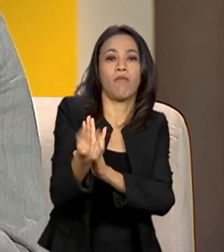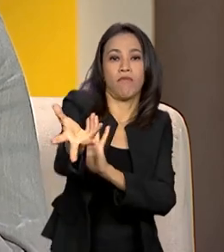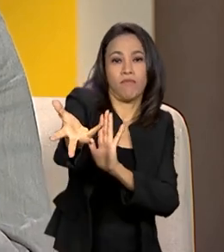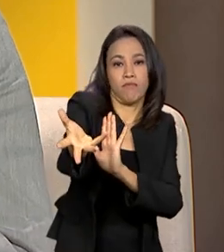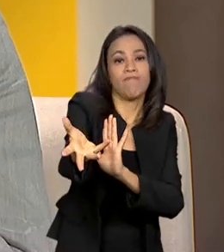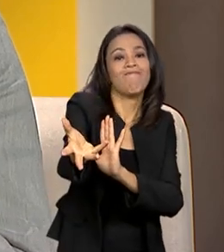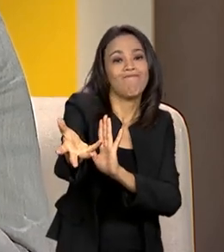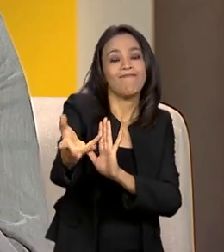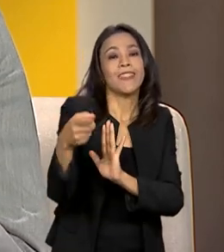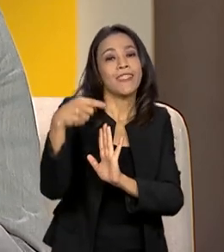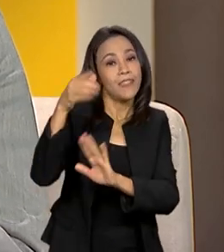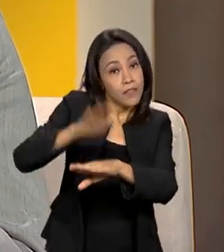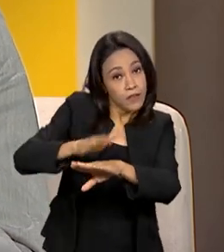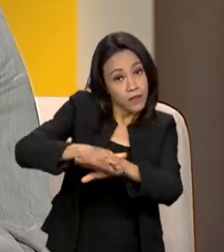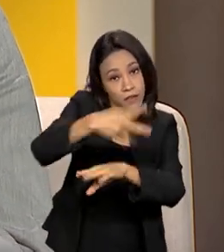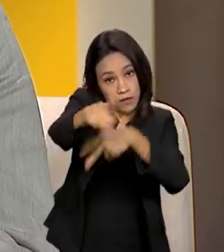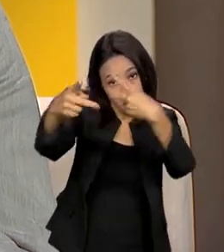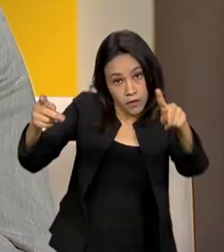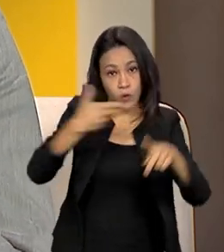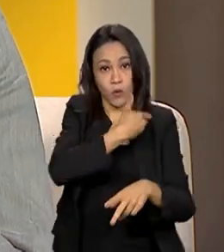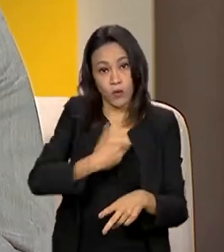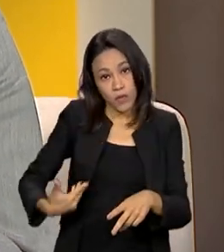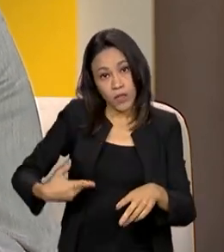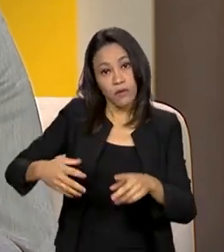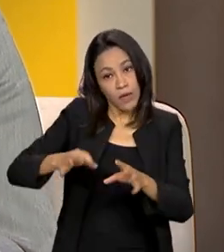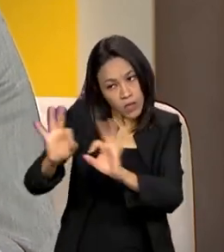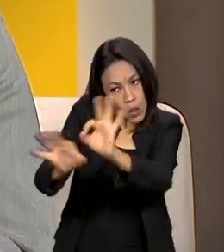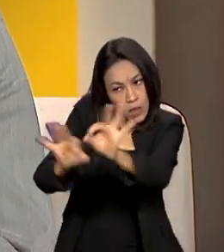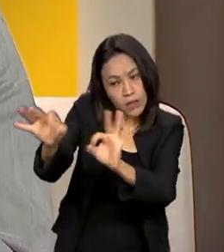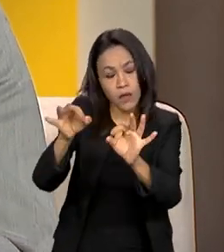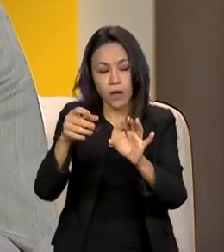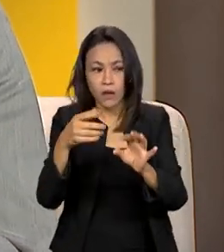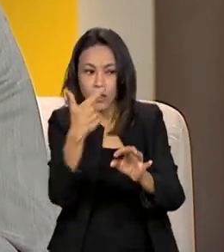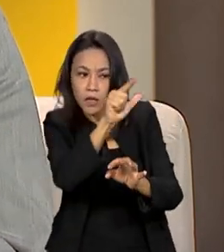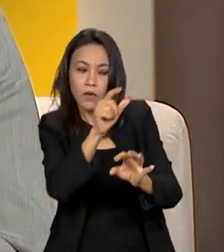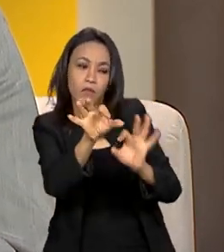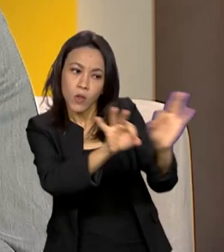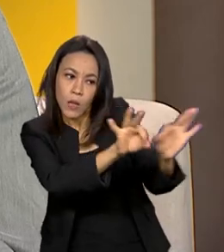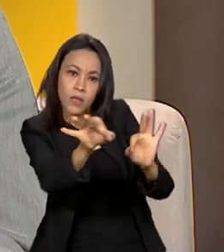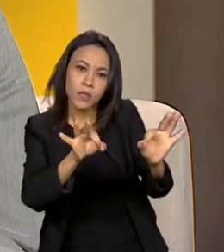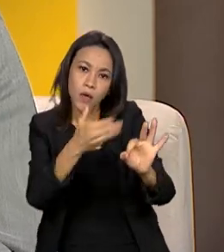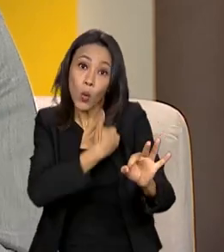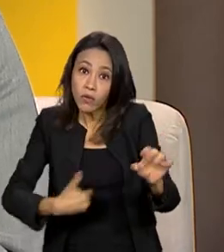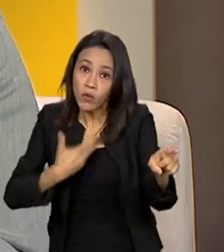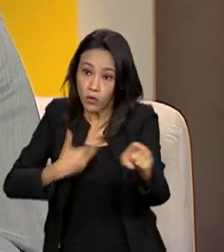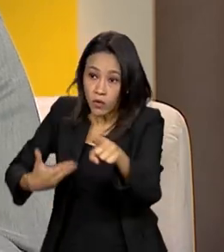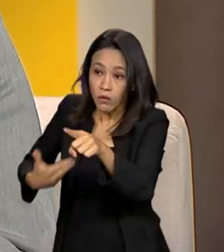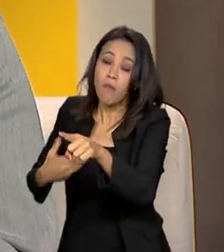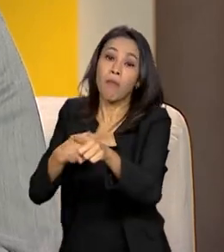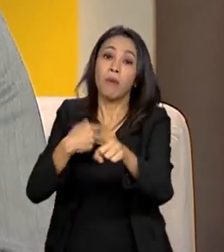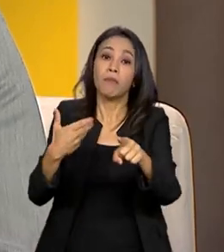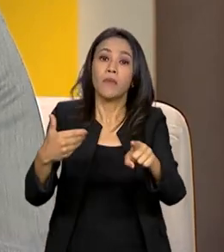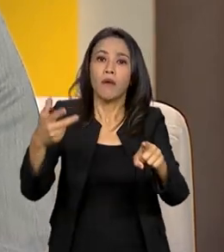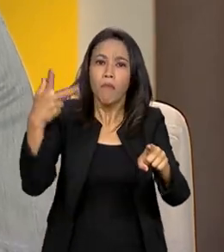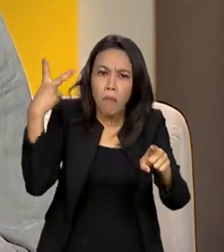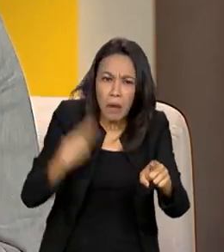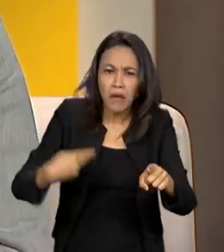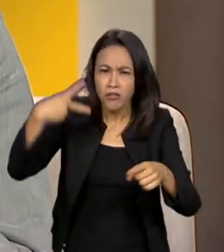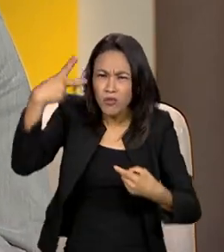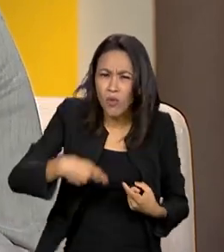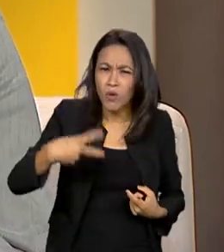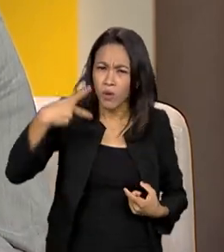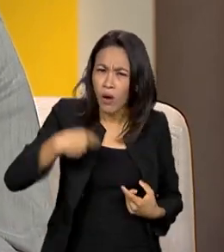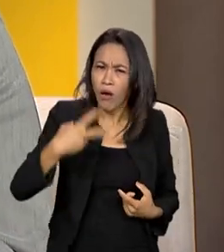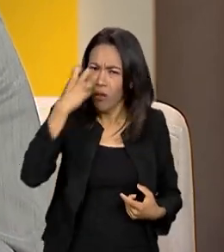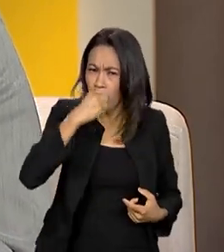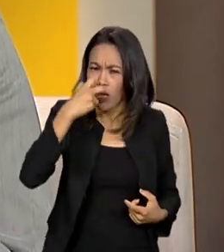máquina pública, se organizar, para que um outro órgão público, onde esse cidadão venha a se relacionar, não peça a mesma informação para ele de novo. Então,